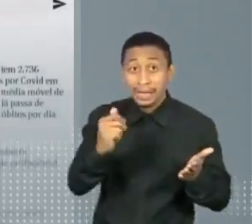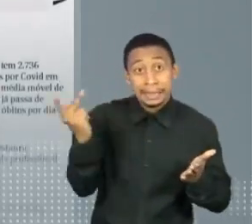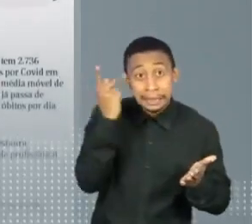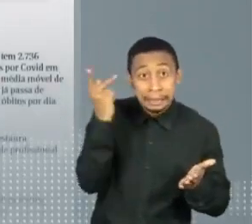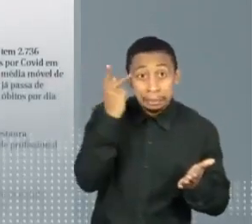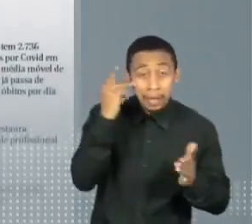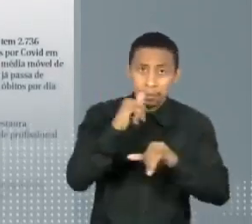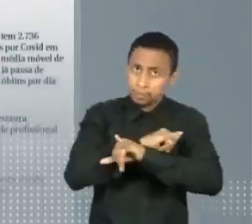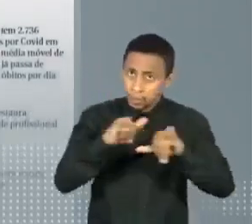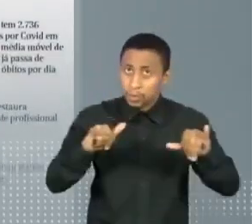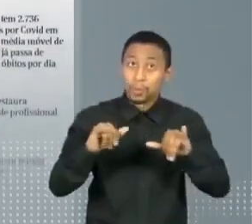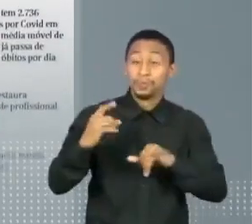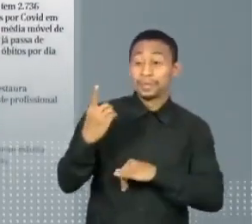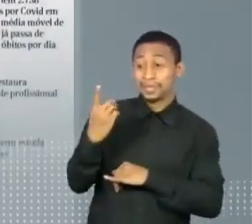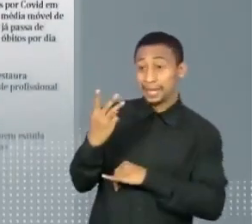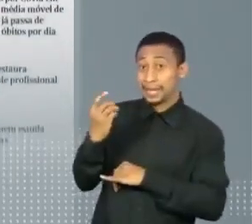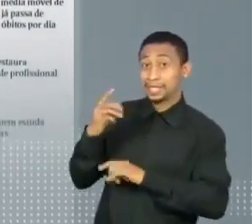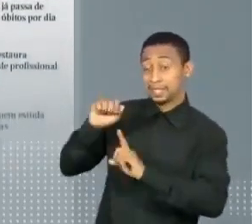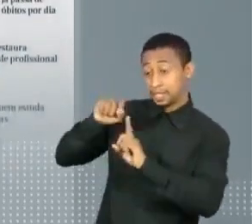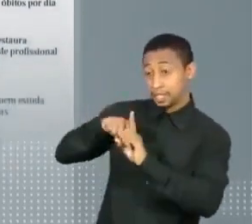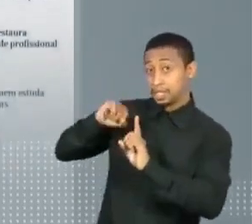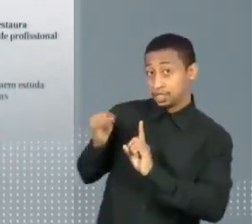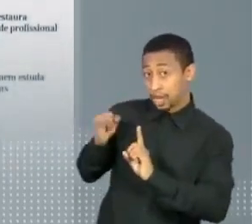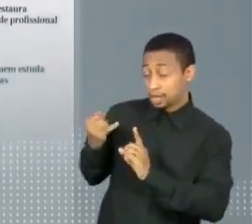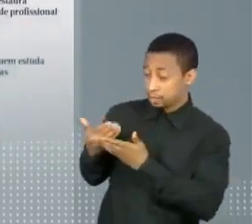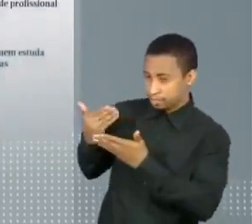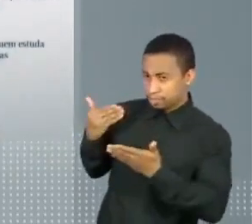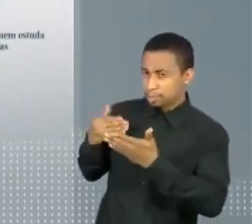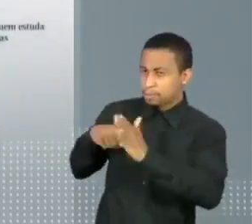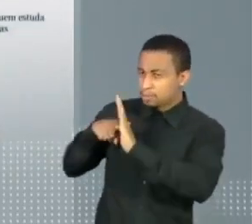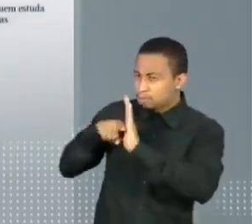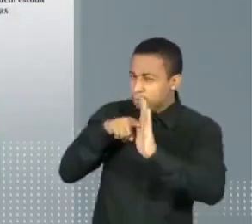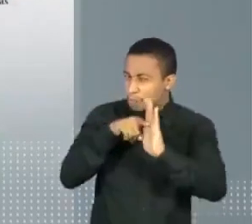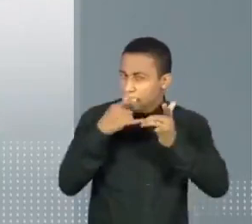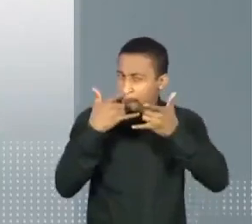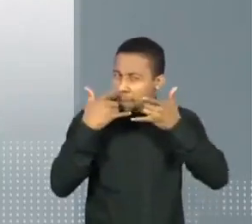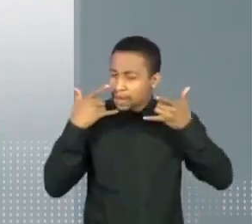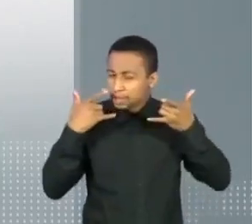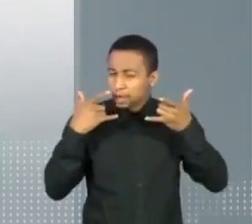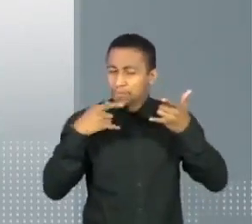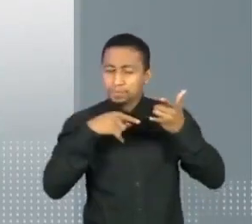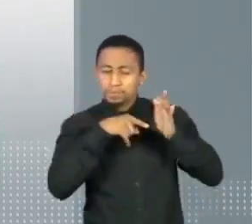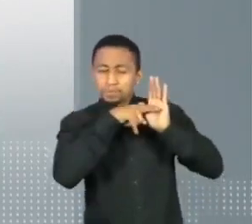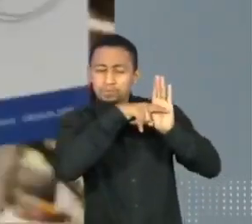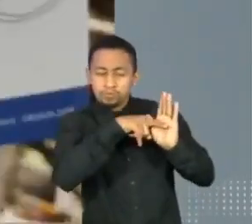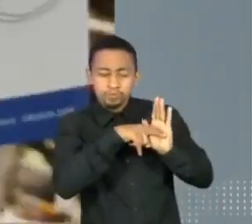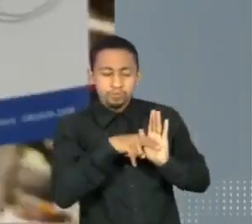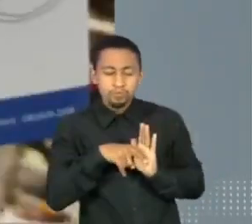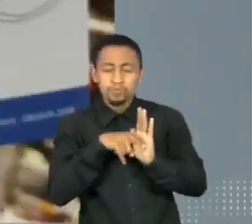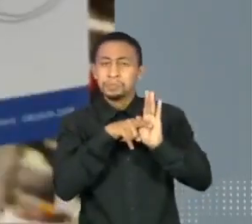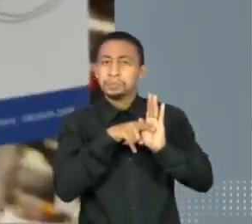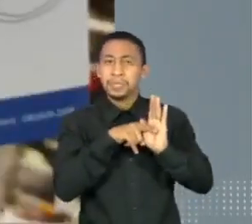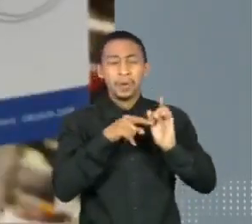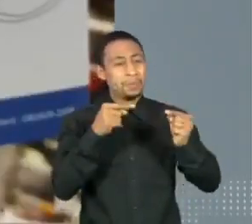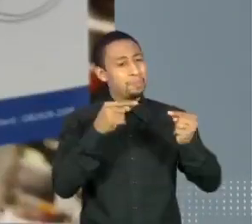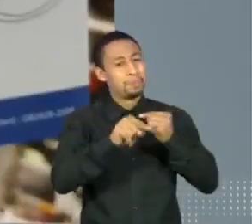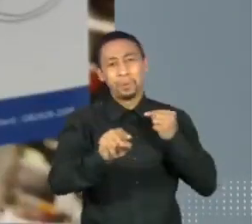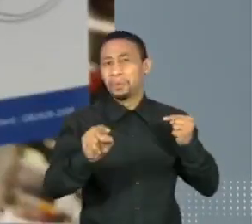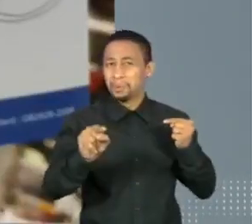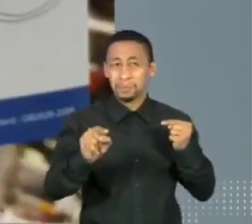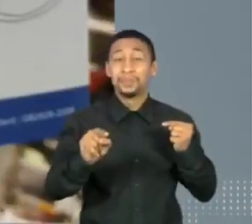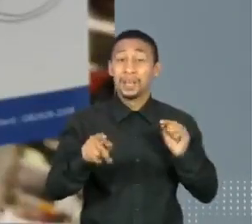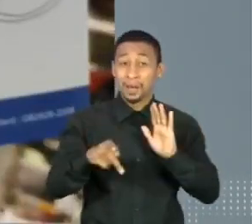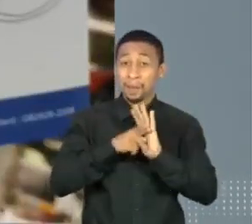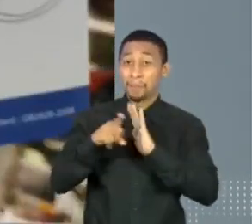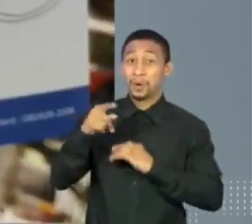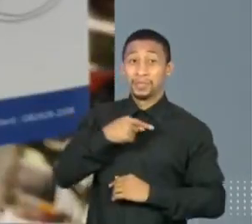da Anvisa de 13 de janeiro diz que as máscaras analisadas não eram indicadas para uso hospitalar. As máscaras são chinesas